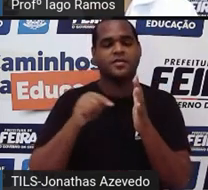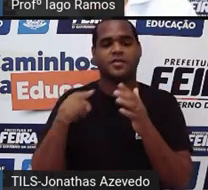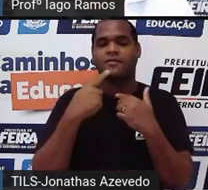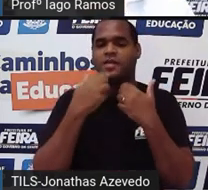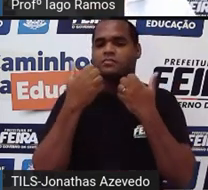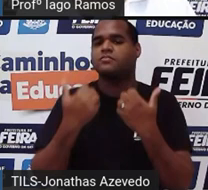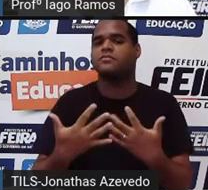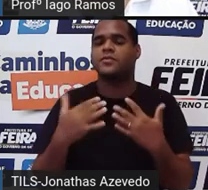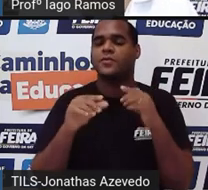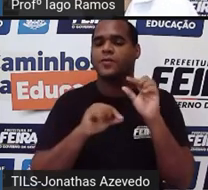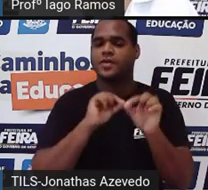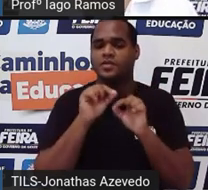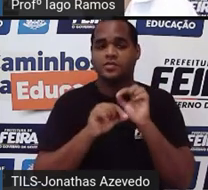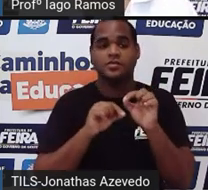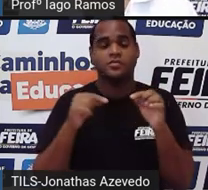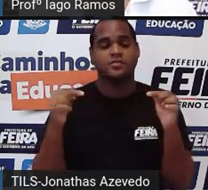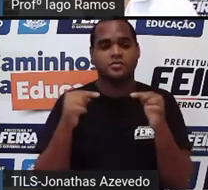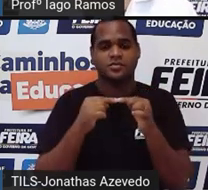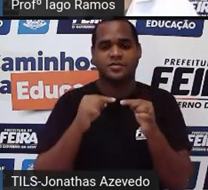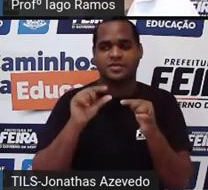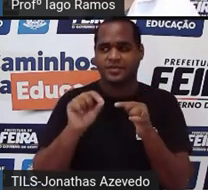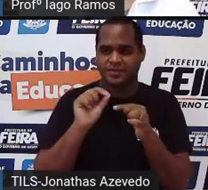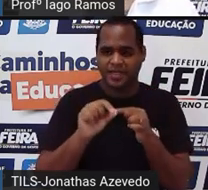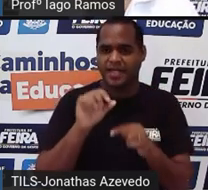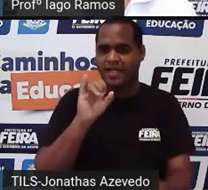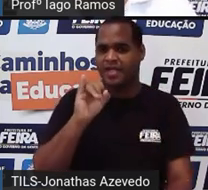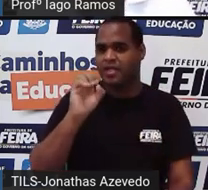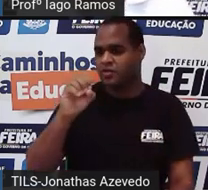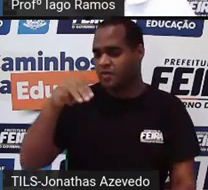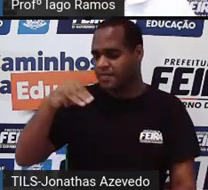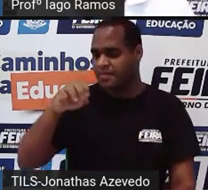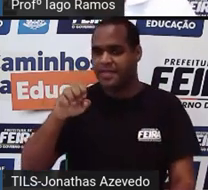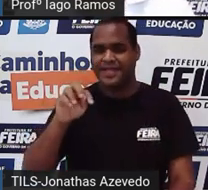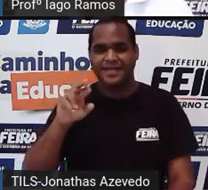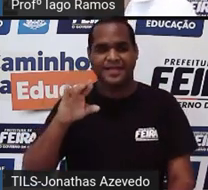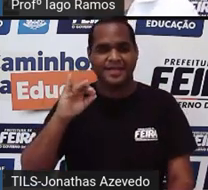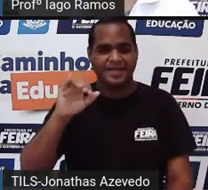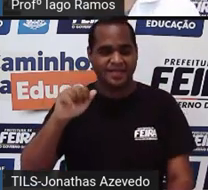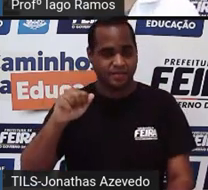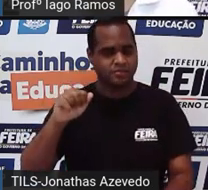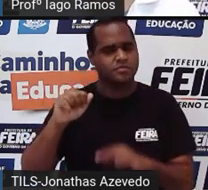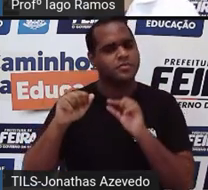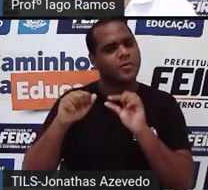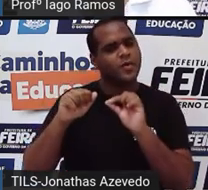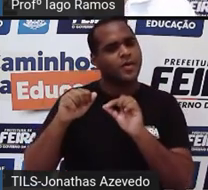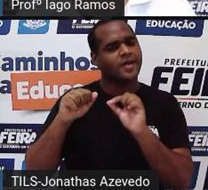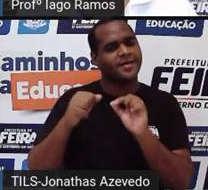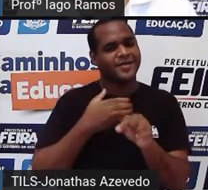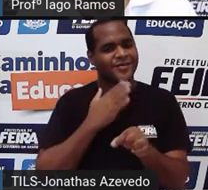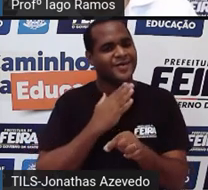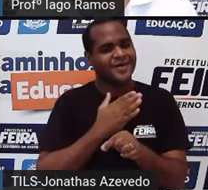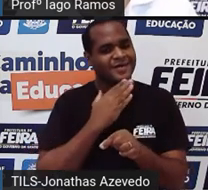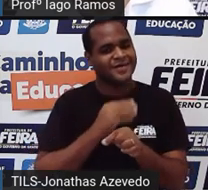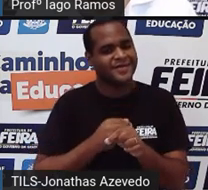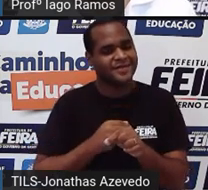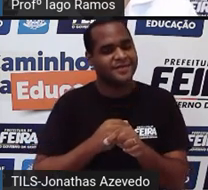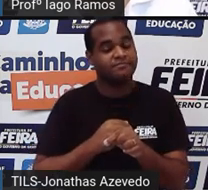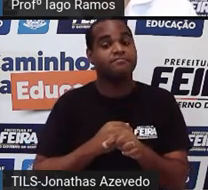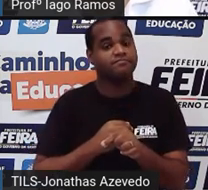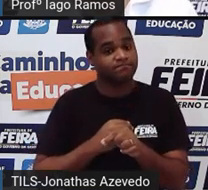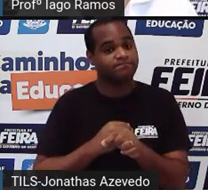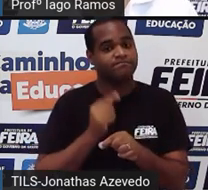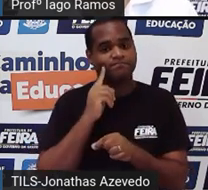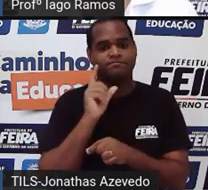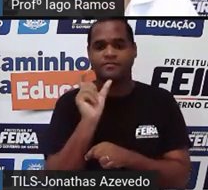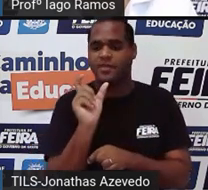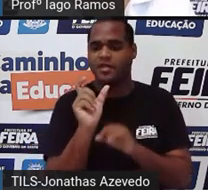aqui, elas são chamadas de isometria. E o que é uma isometria? Se eu pego a